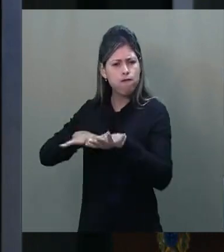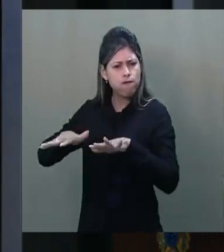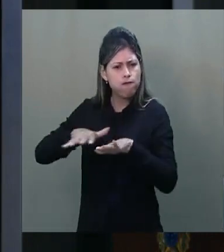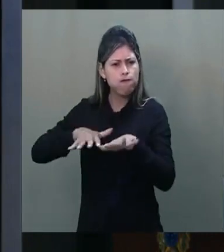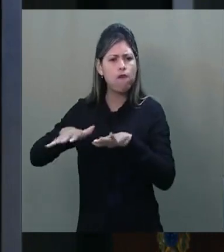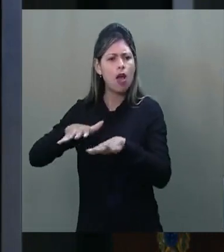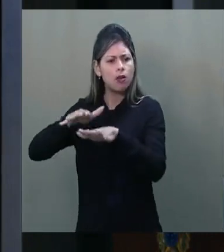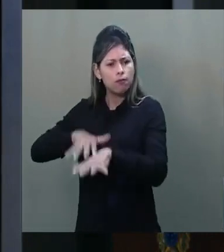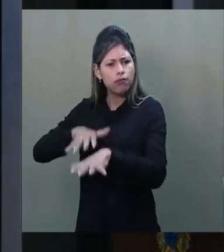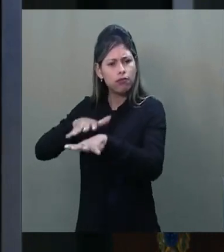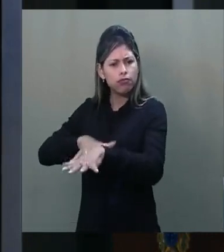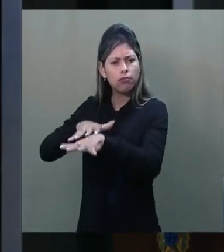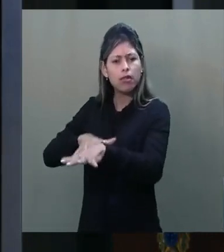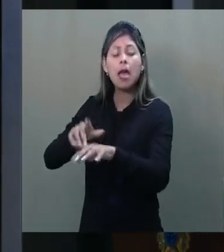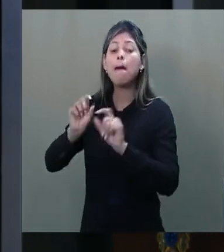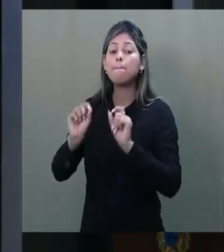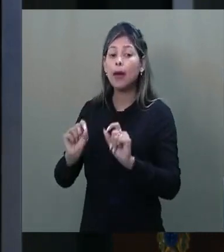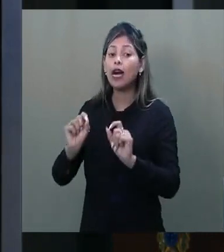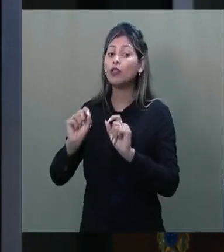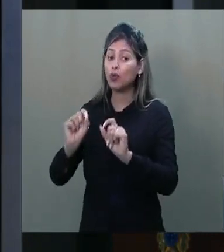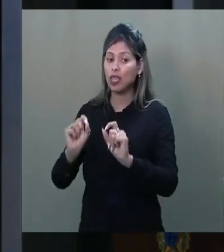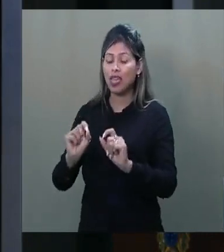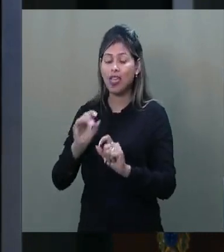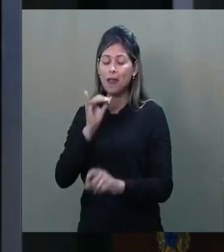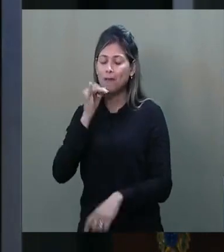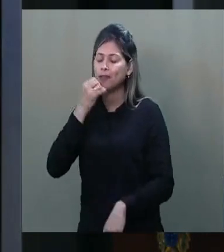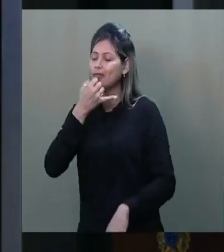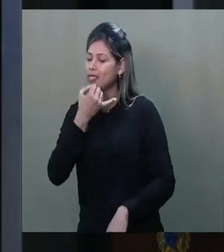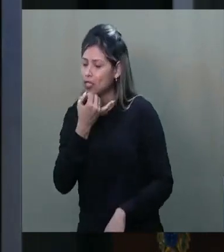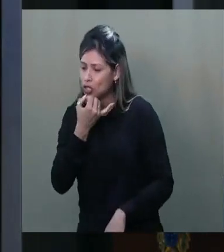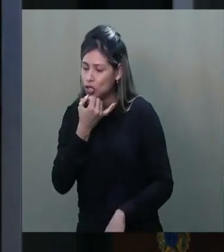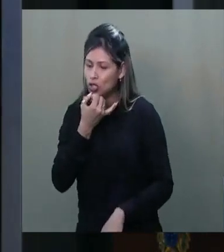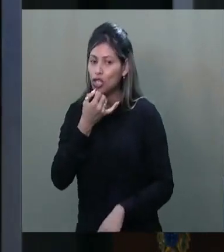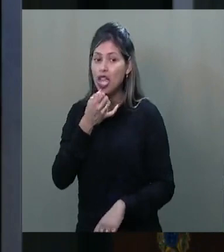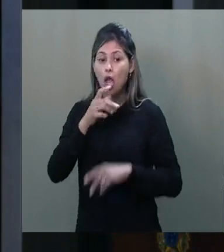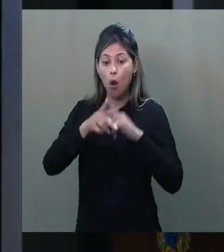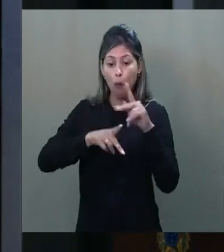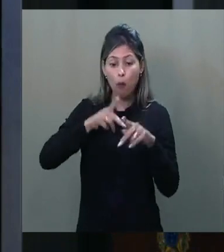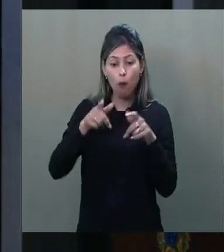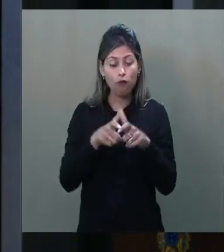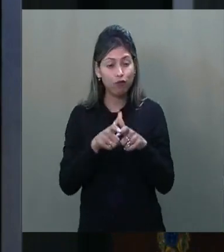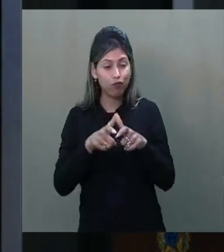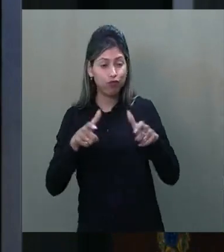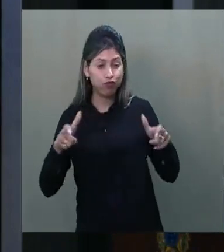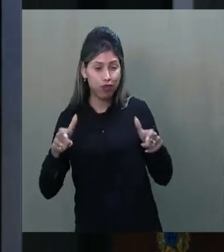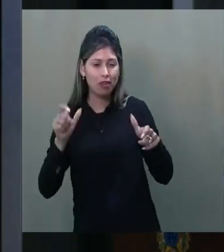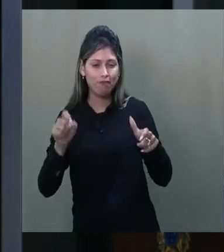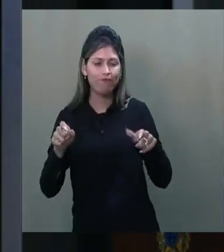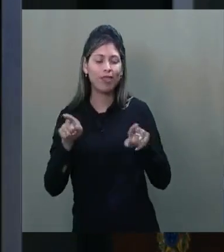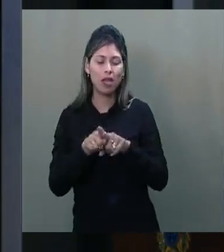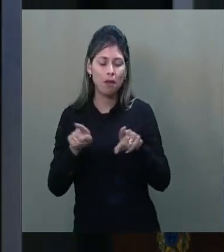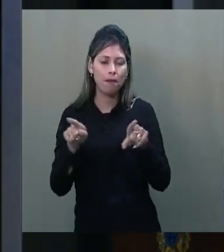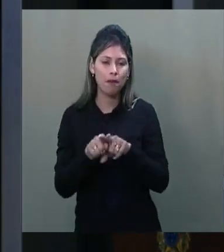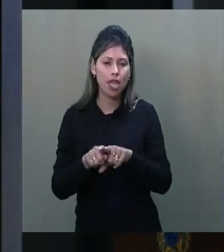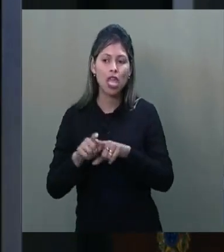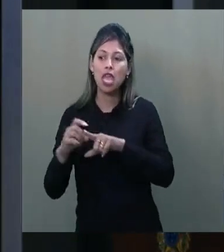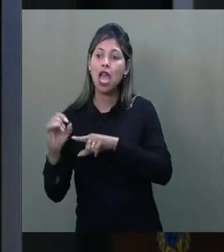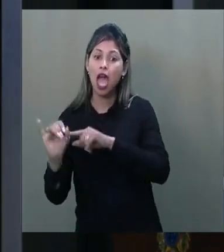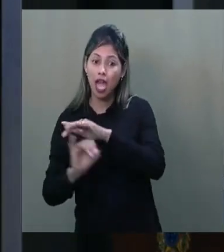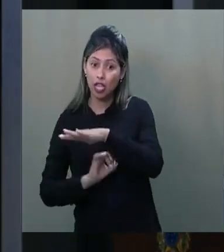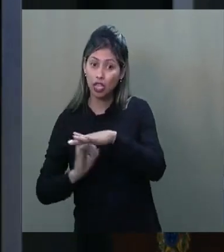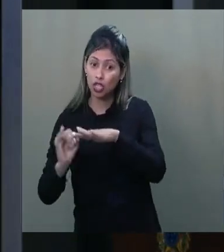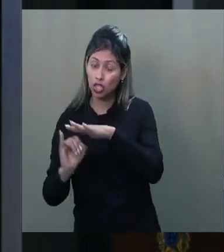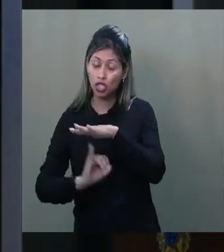felizmente, a maioria da população e as instituições souberam repelir